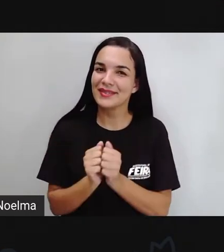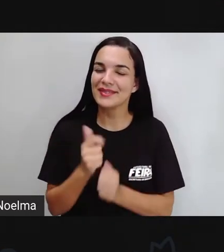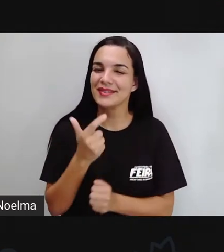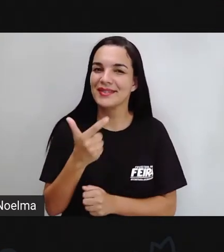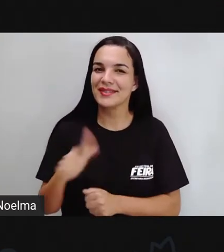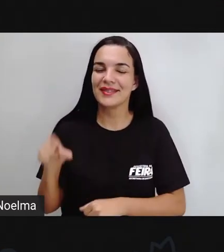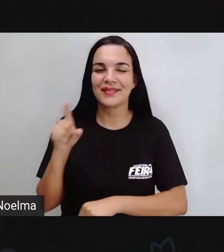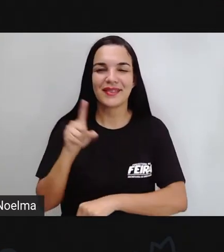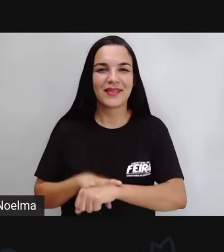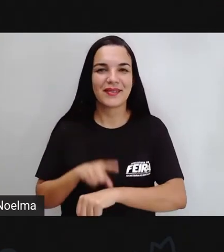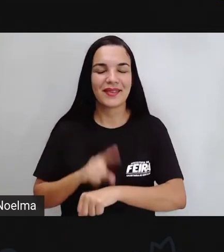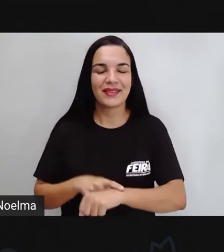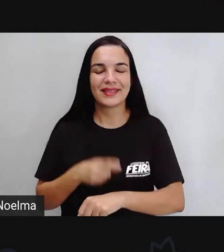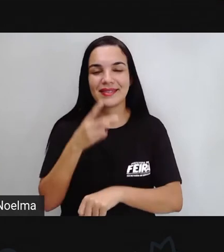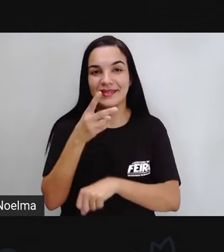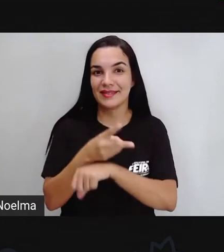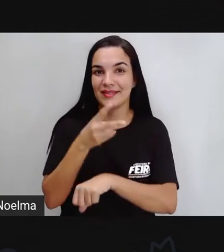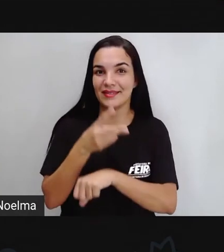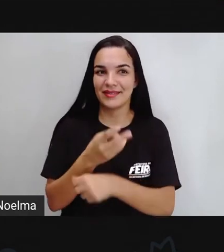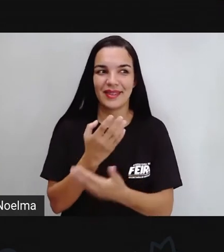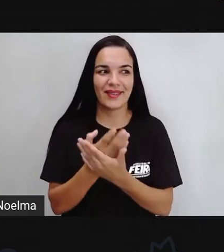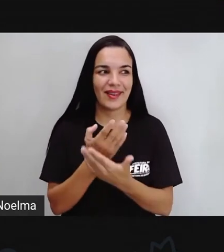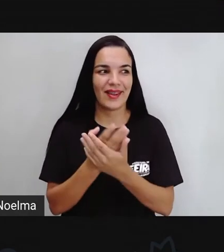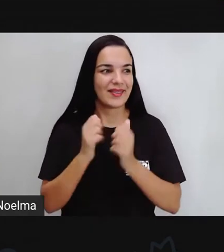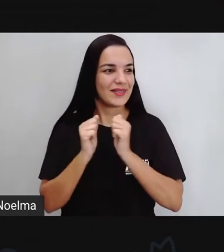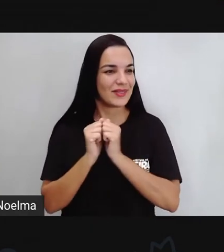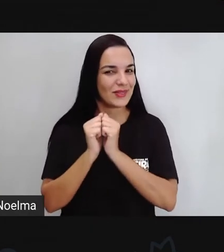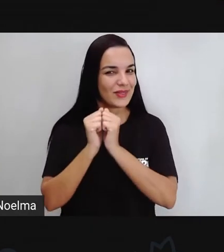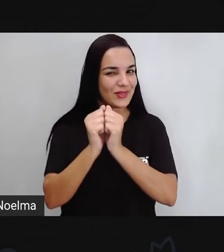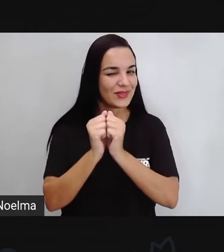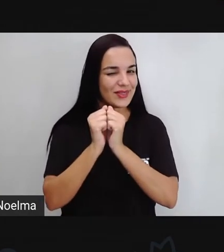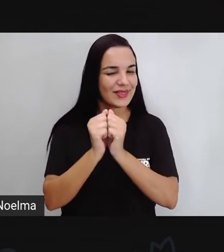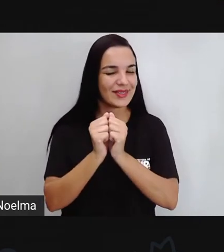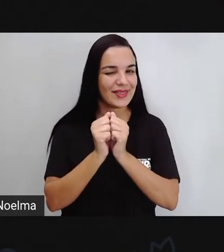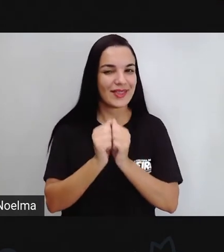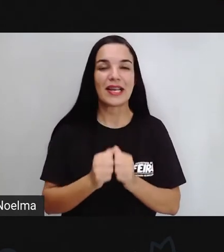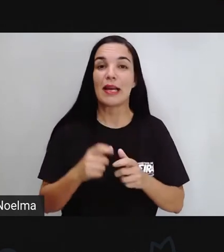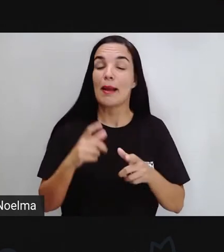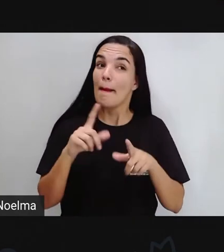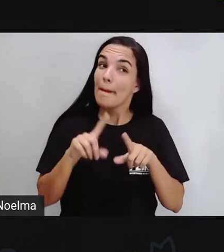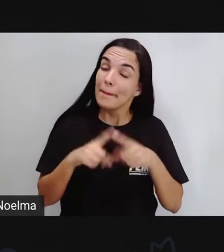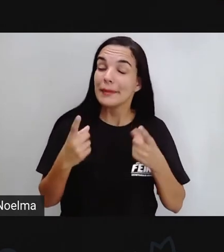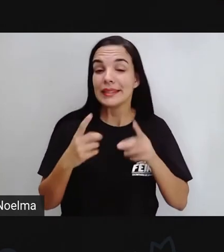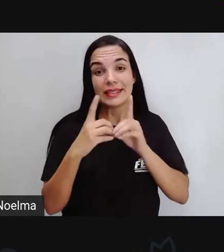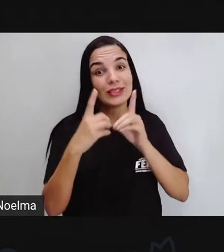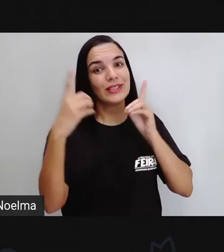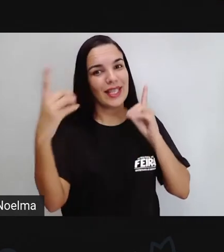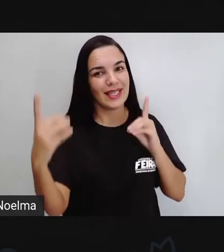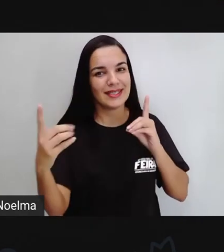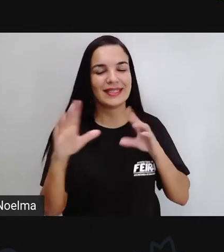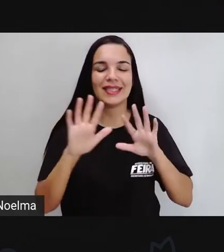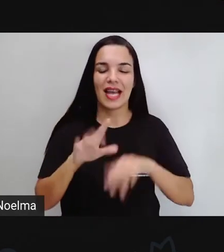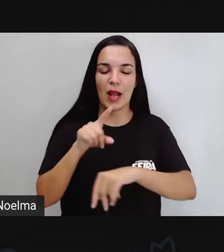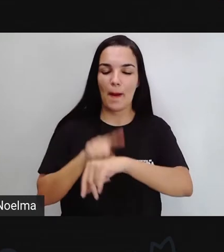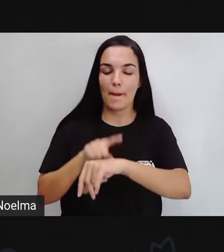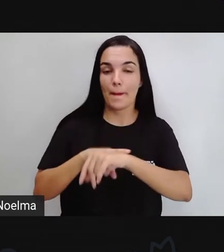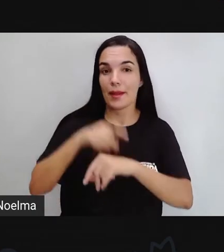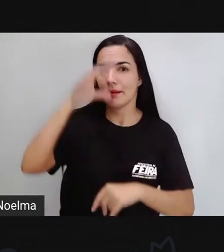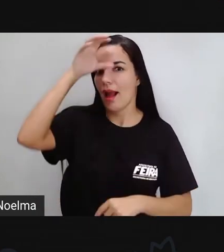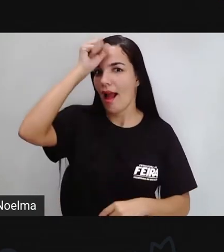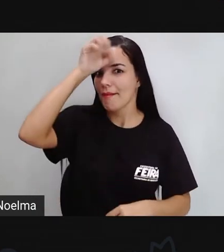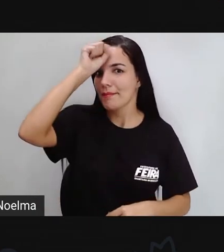mais uma videoaula, né? Juntinhos, mesmo que distantes, no momento em que vocês aprendem,